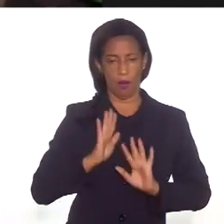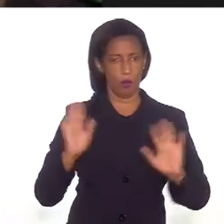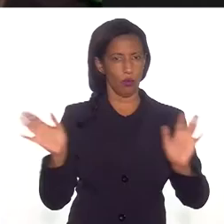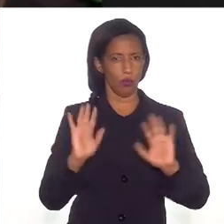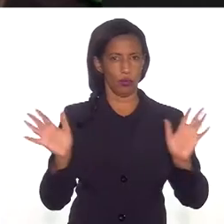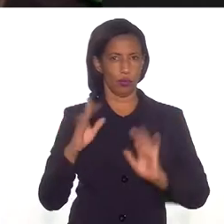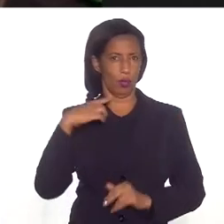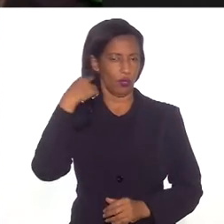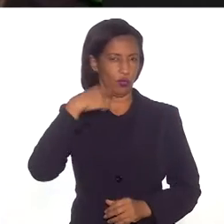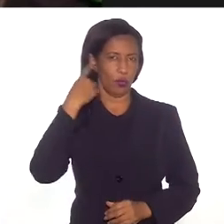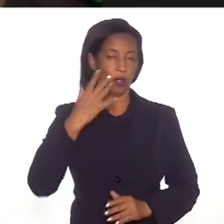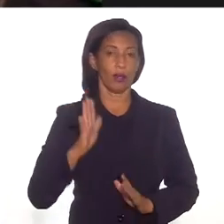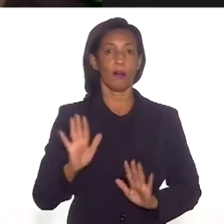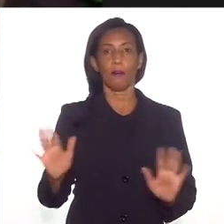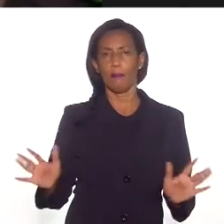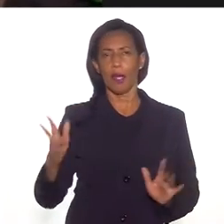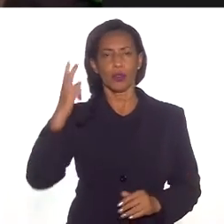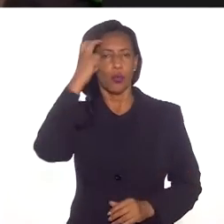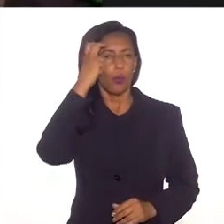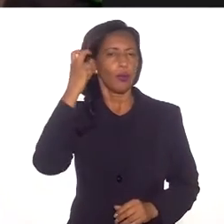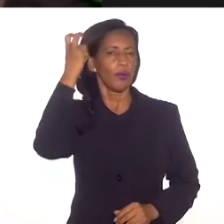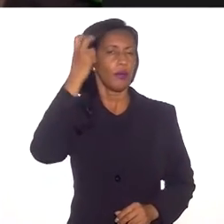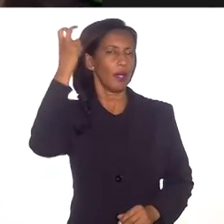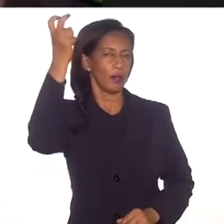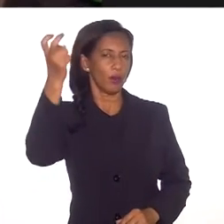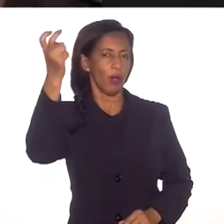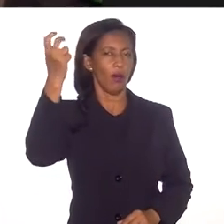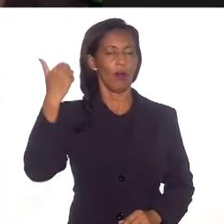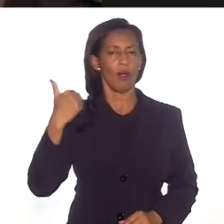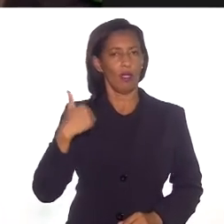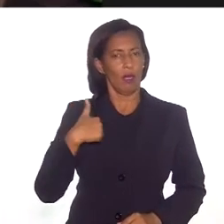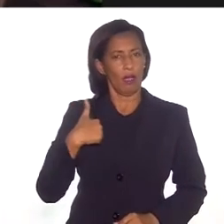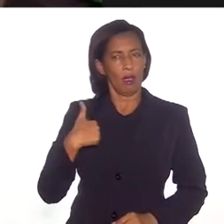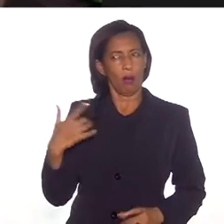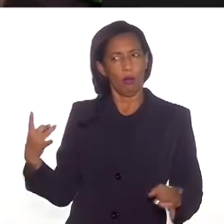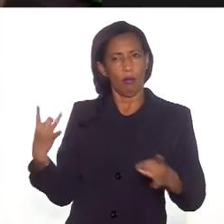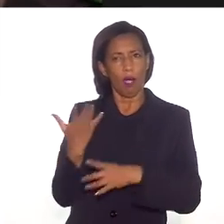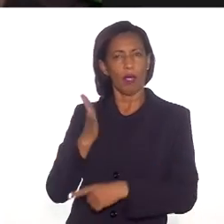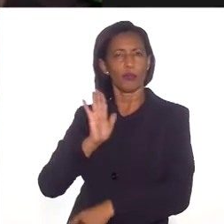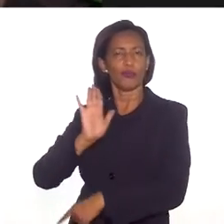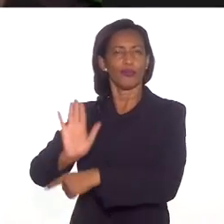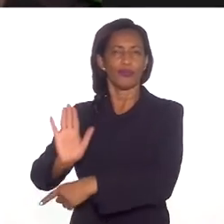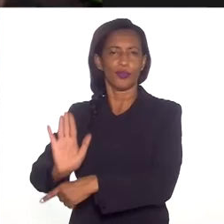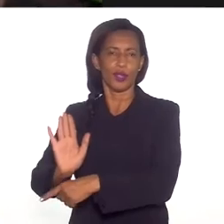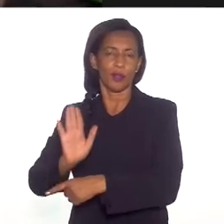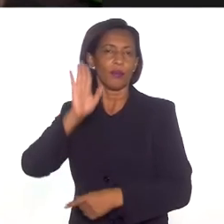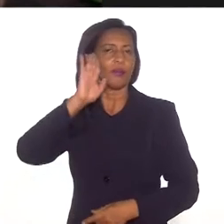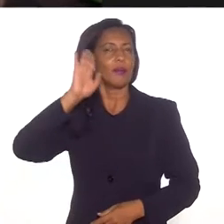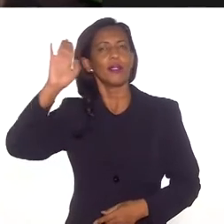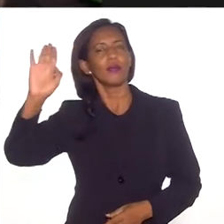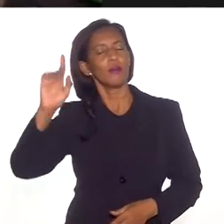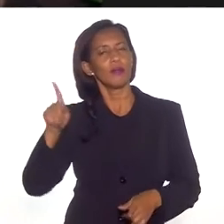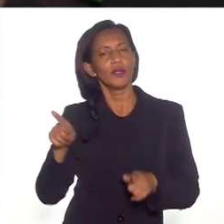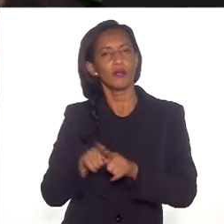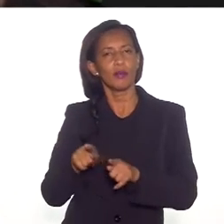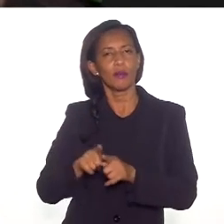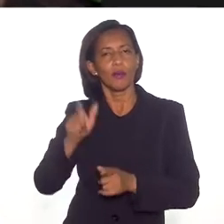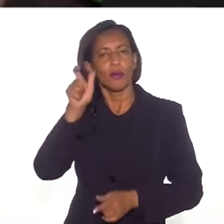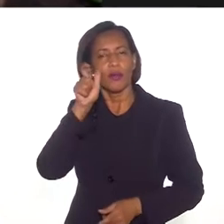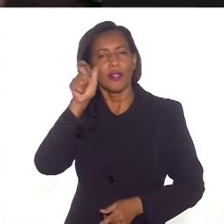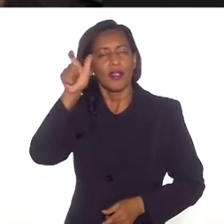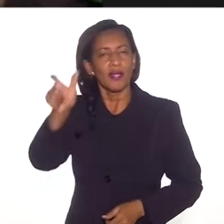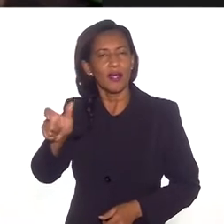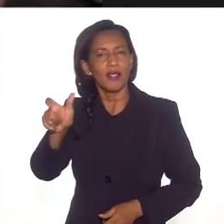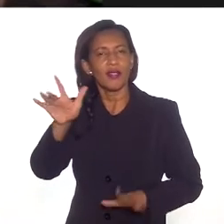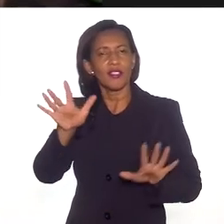eu não sou advogado, mas, como intelectual, digamos, eu acabei contribuindo, e principalmente, claro, que o meu